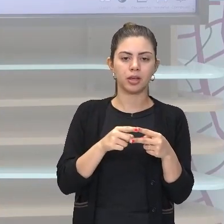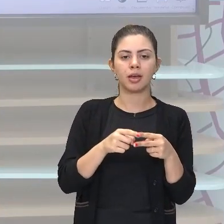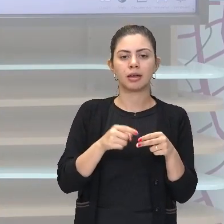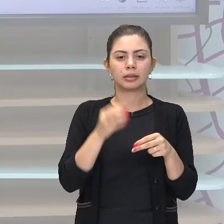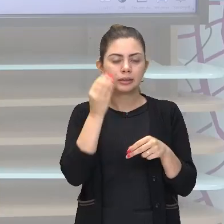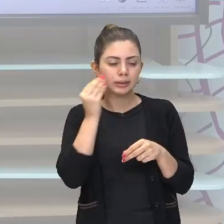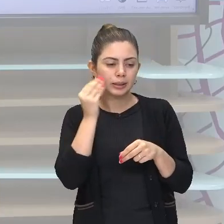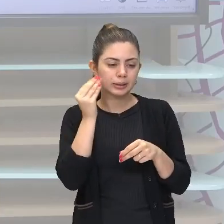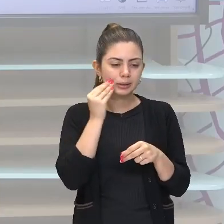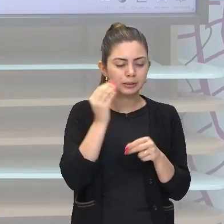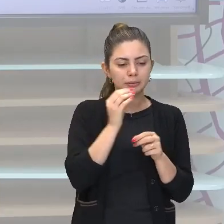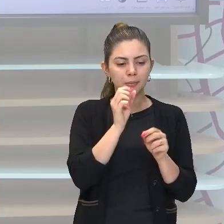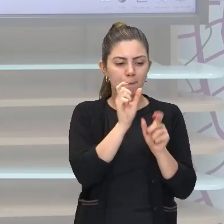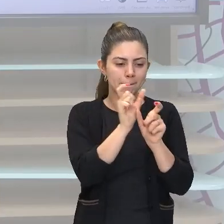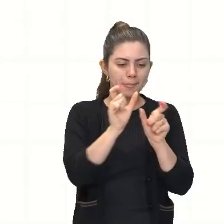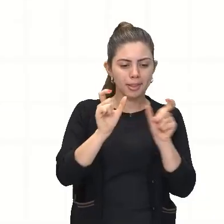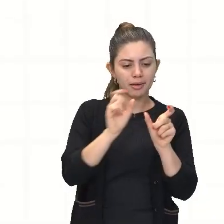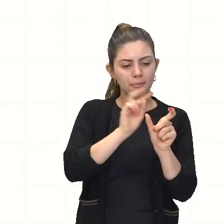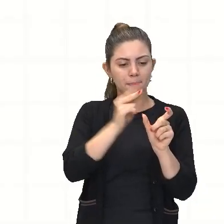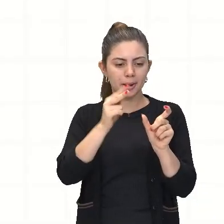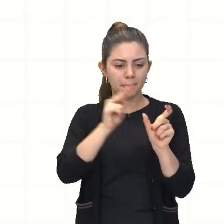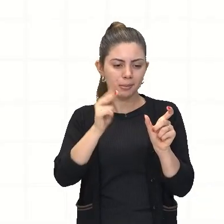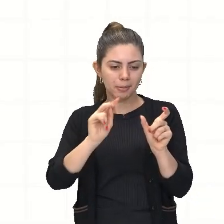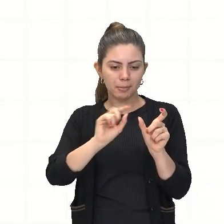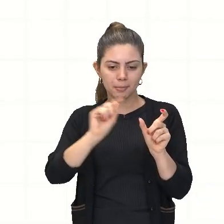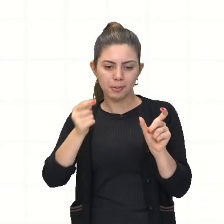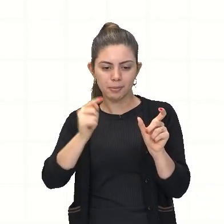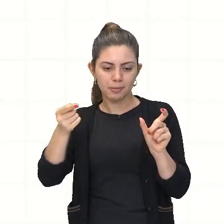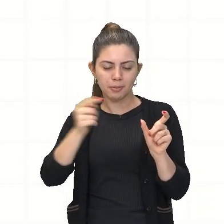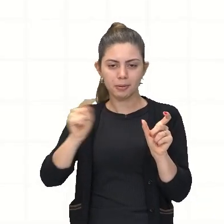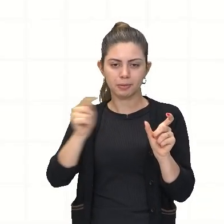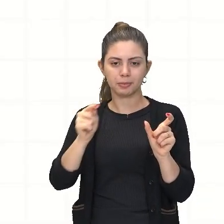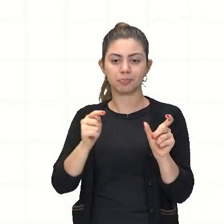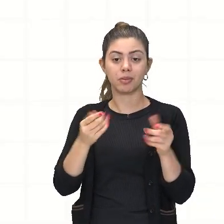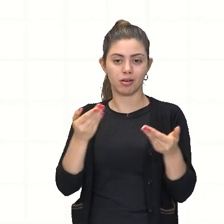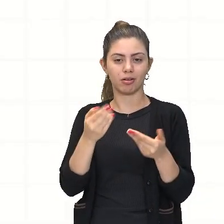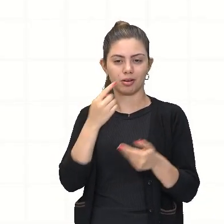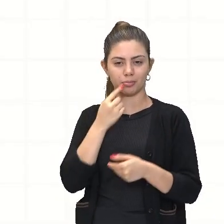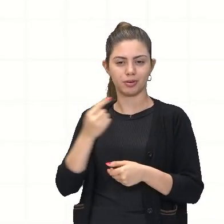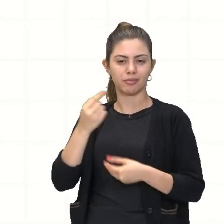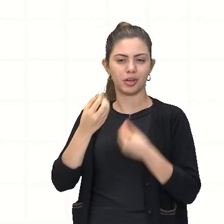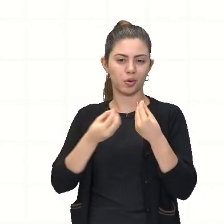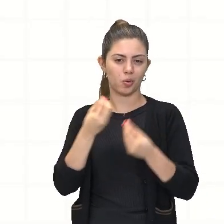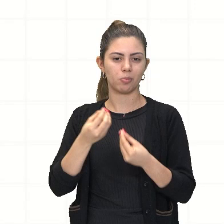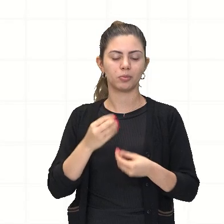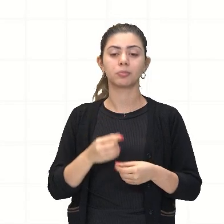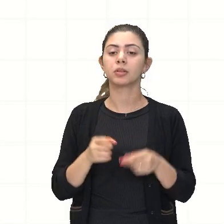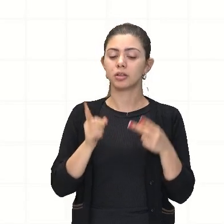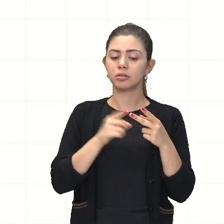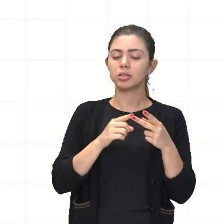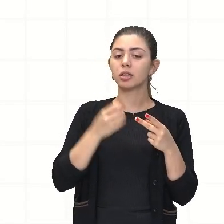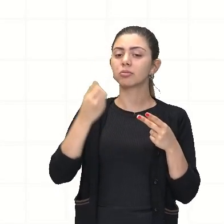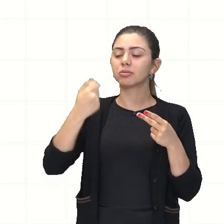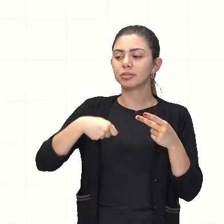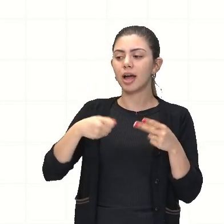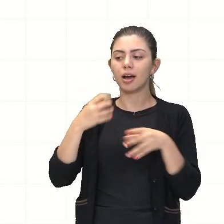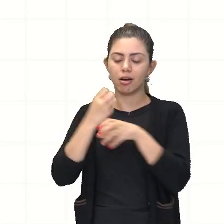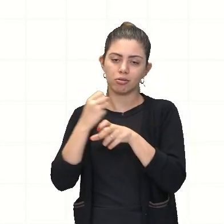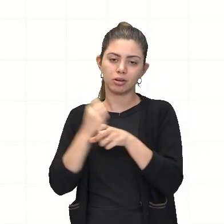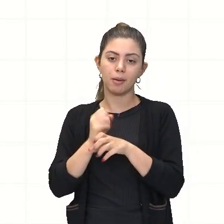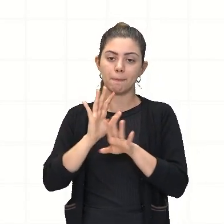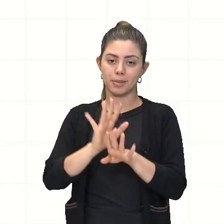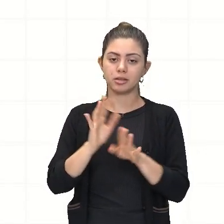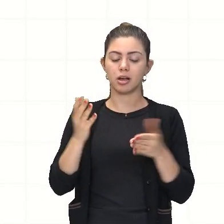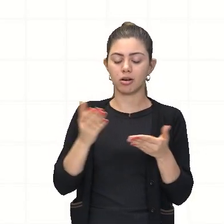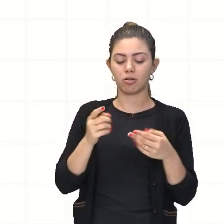algumas palavras. Quer ver? Olha só, vem comigo. Eu vou construir algumas palavras aqui, ó. Olha lá, vamos supor